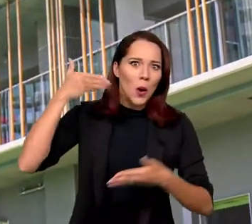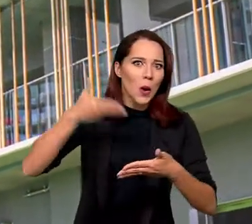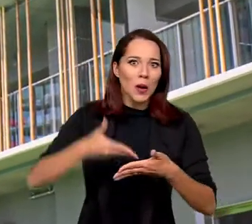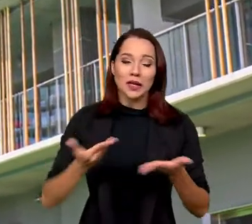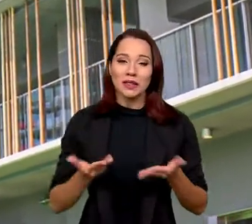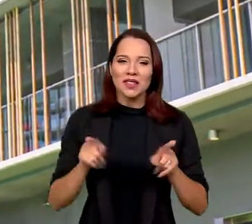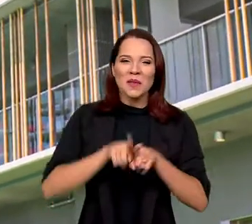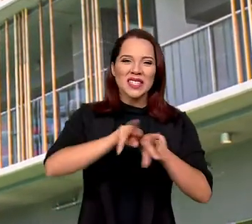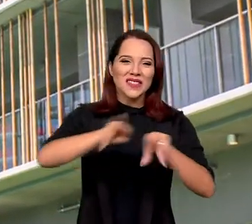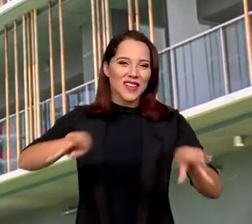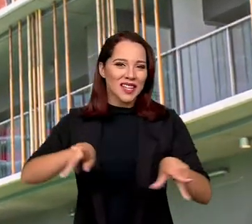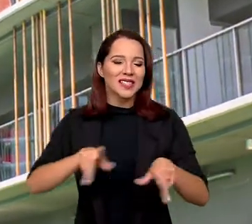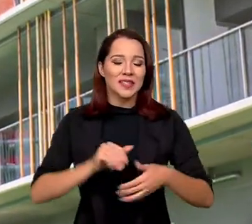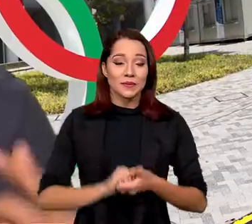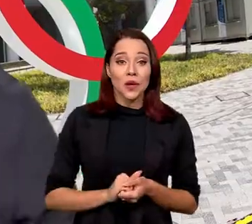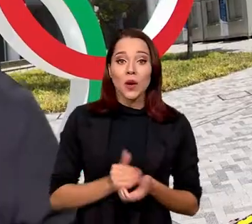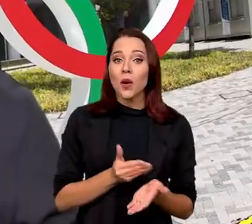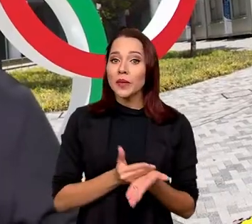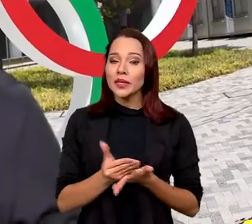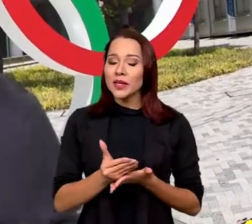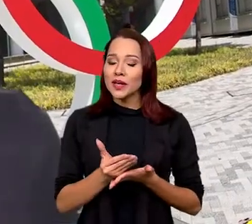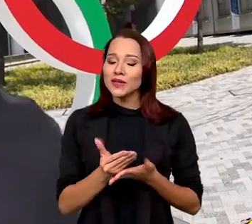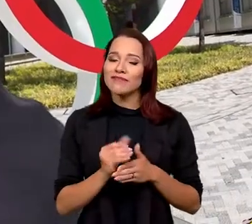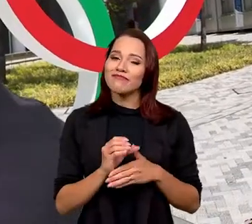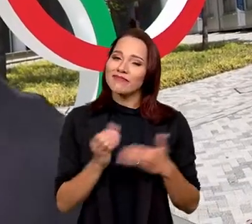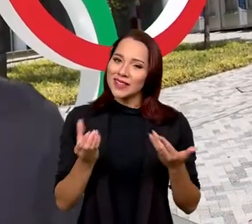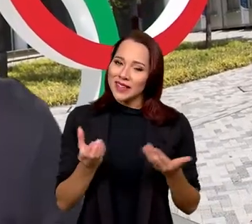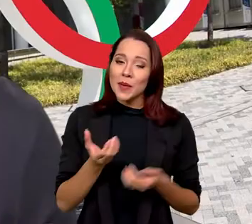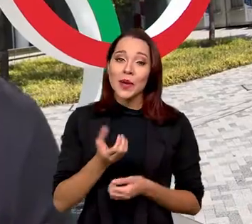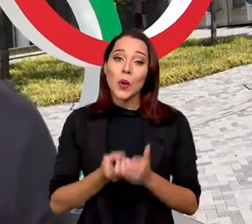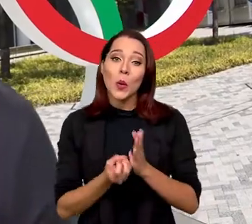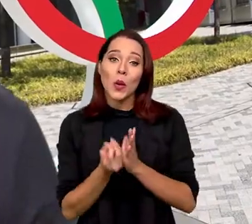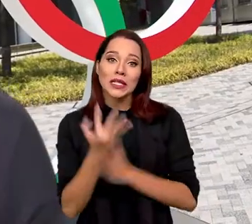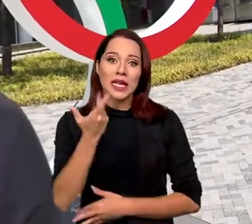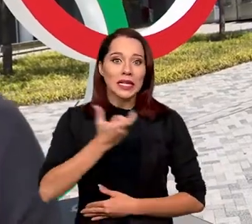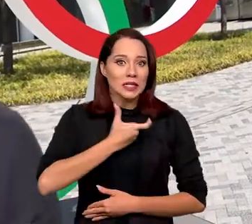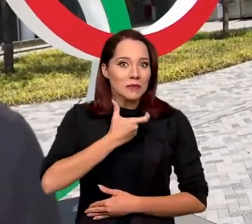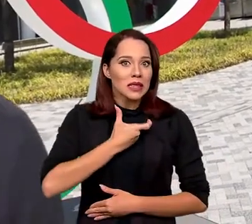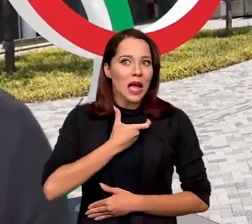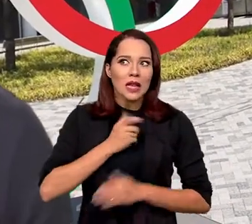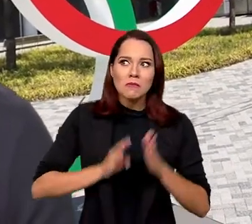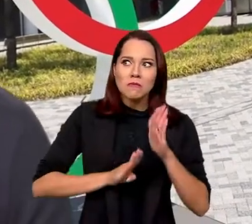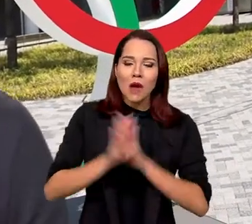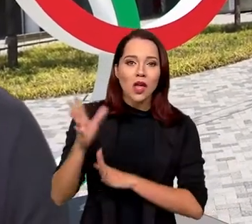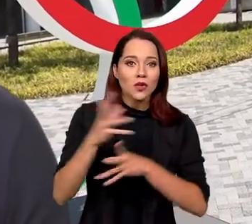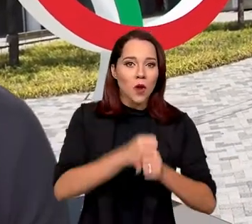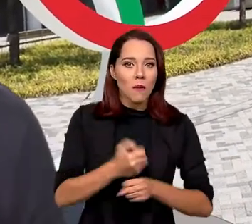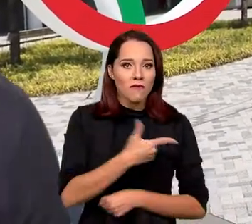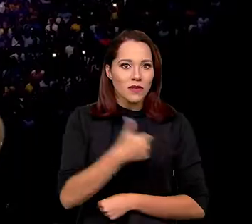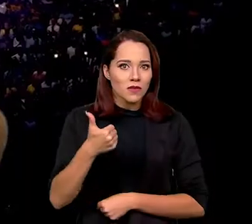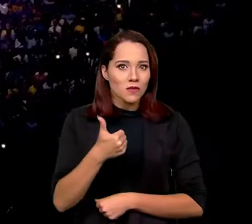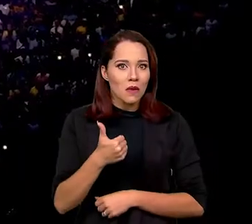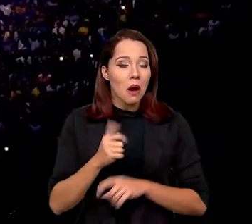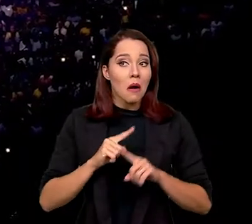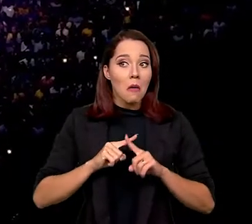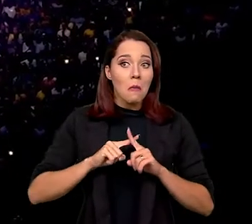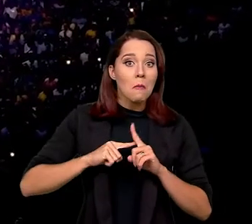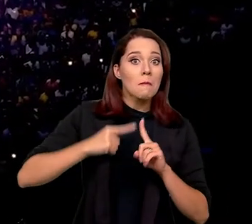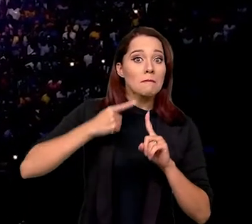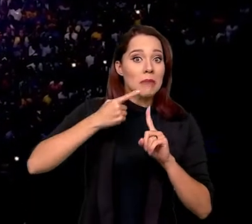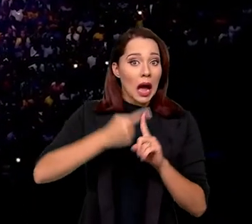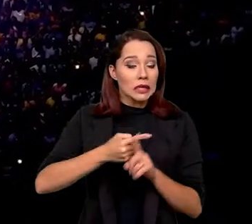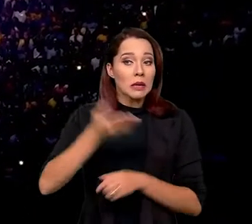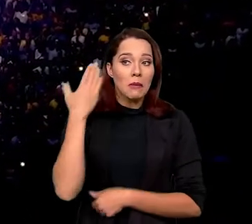os tempos e de várias formas. A começar, claro, pelo número recorde de medalhas, 21. Mais até